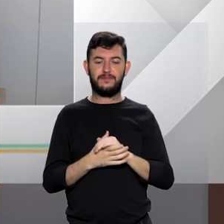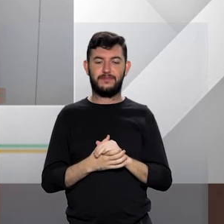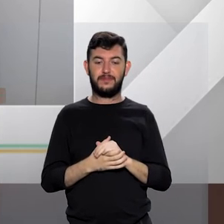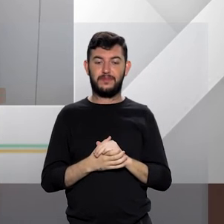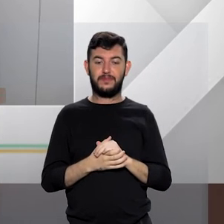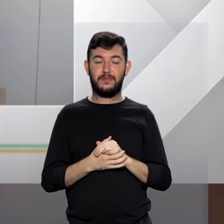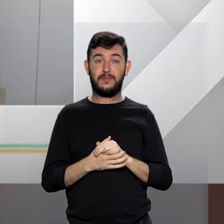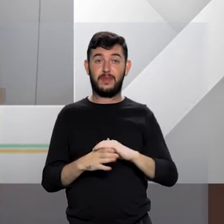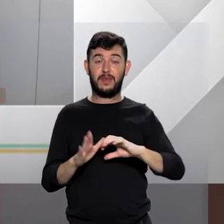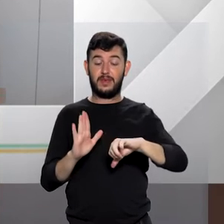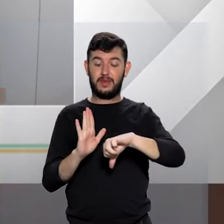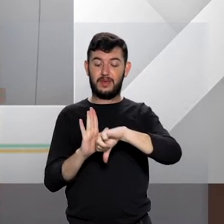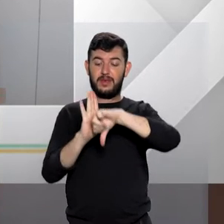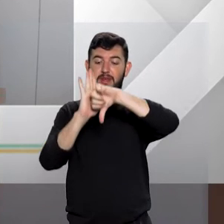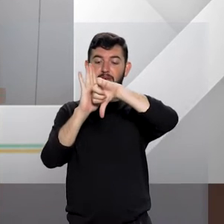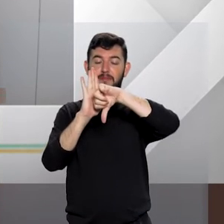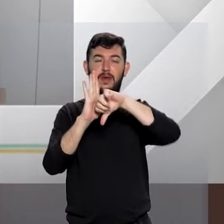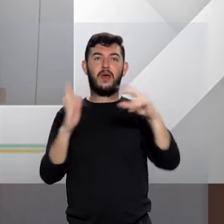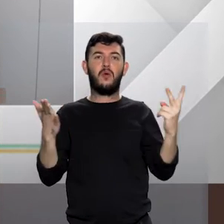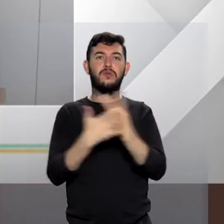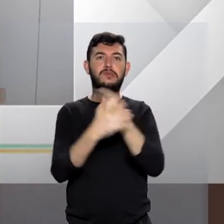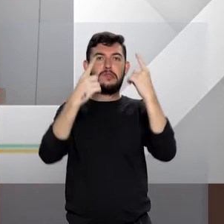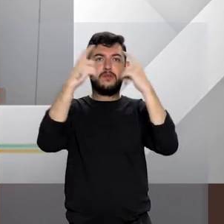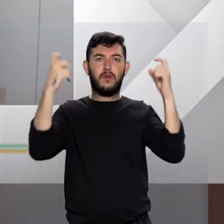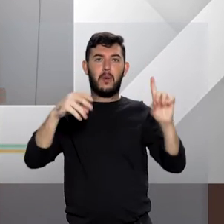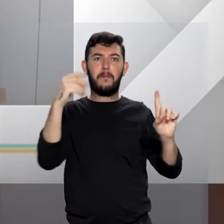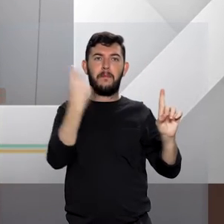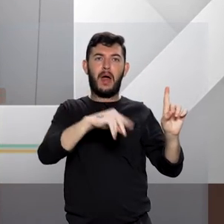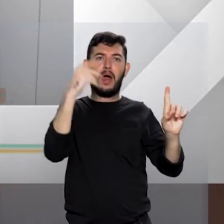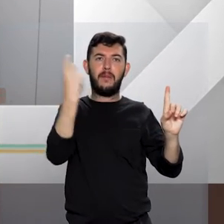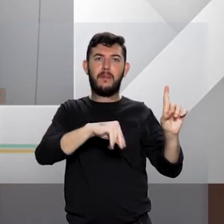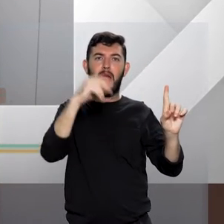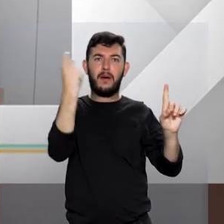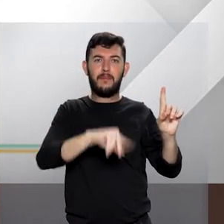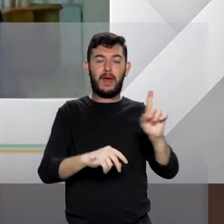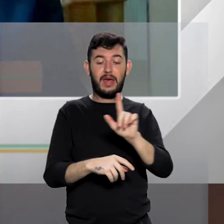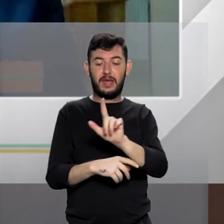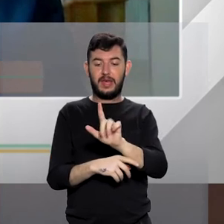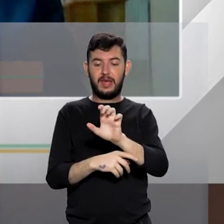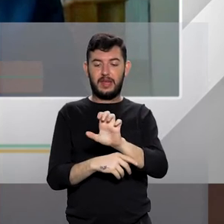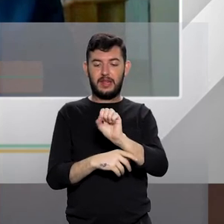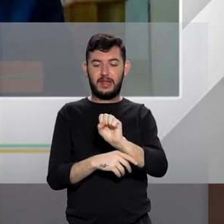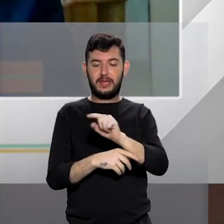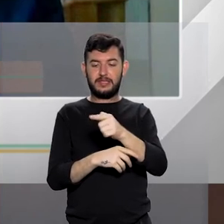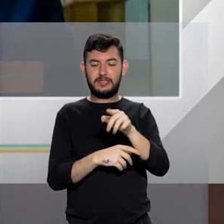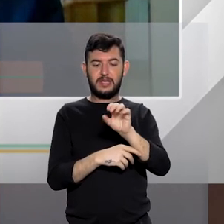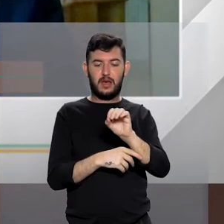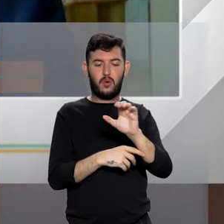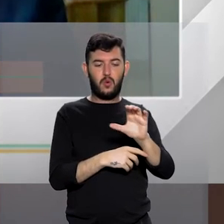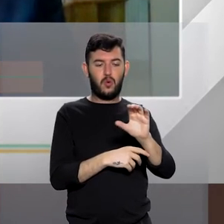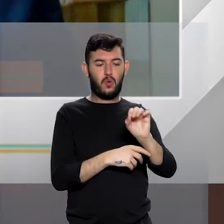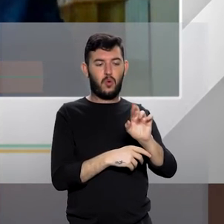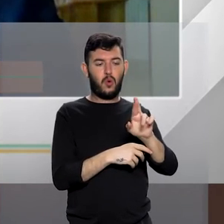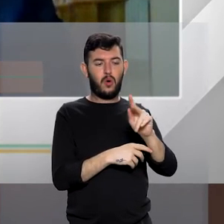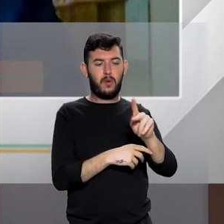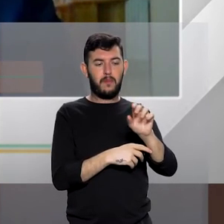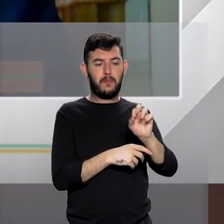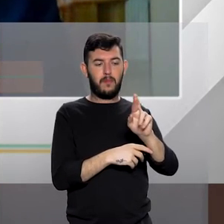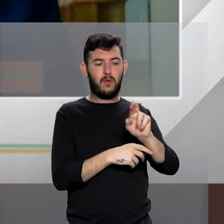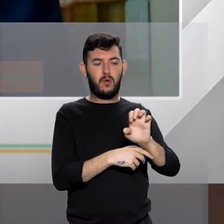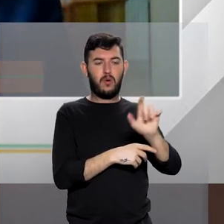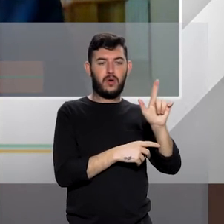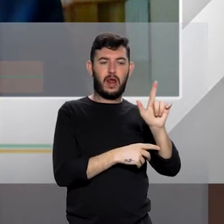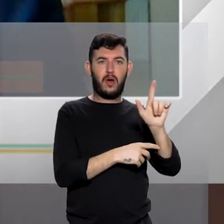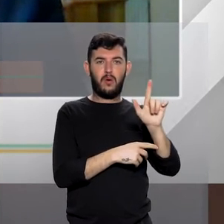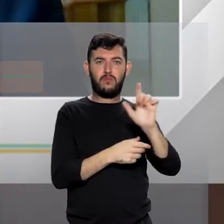No crime de lesão corporal, que é talvez uma das formas ali mais brutais, né? Da violência contra a mulher, lá da violência